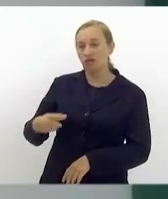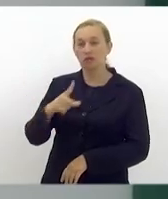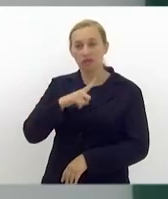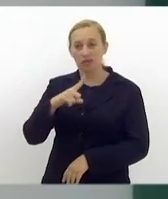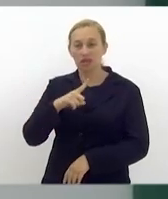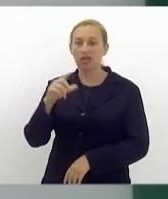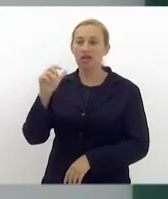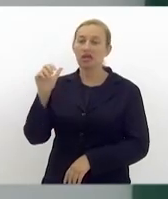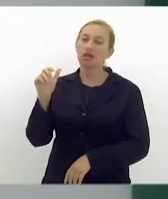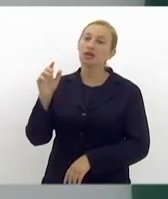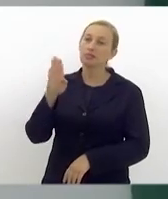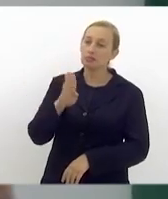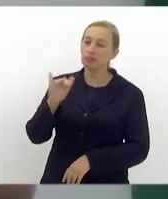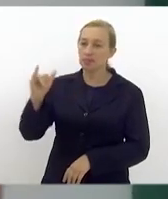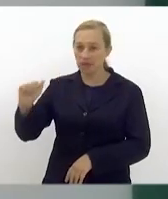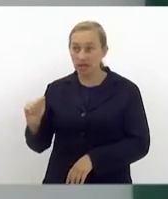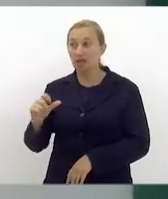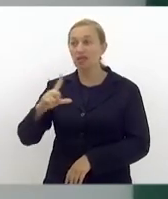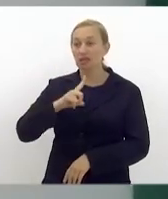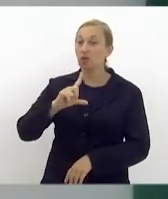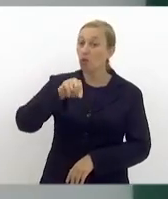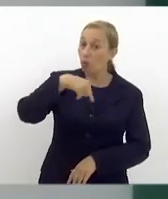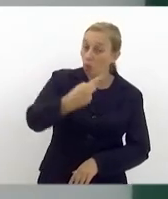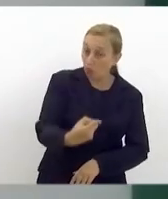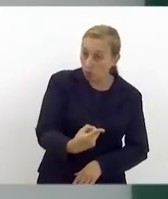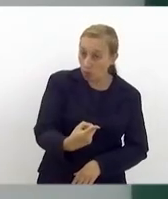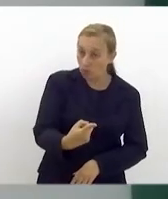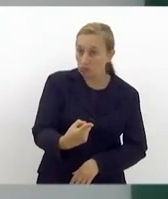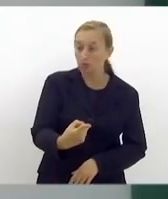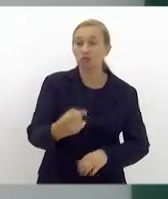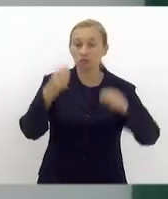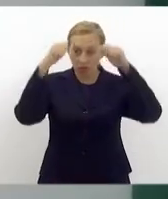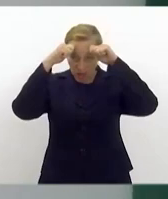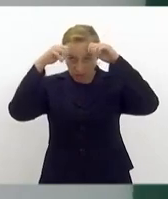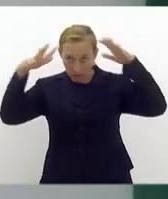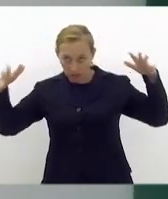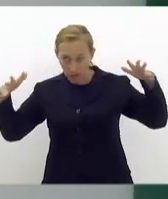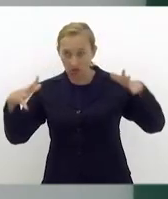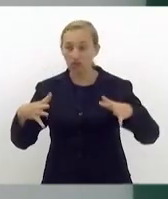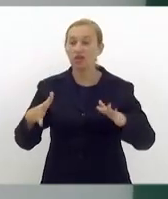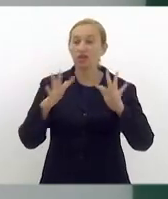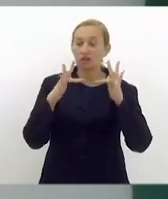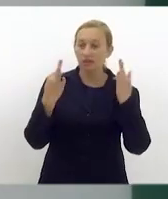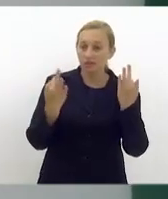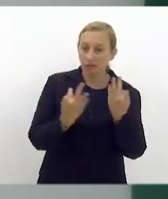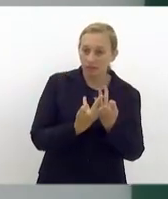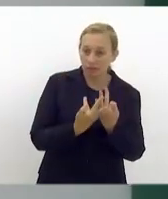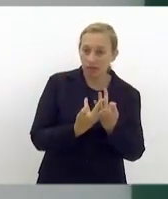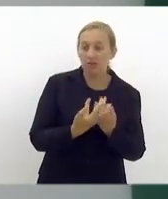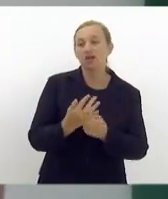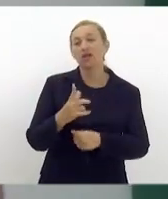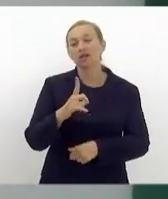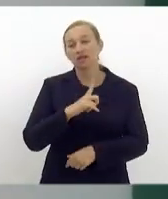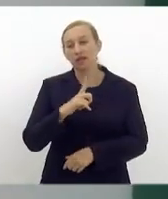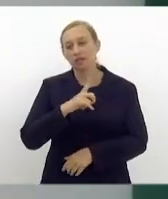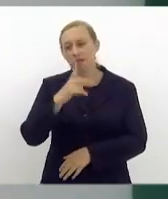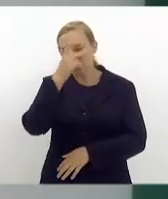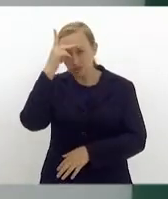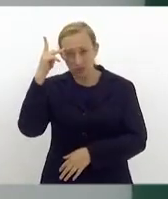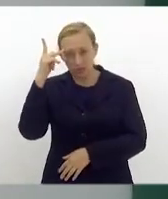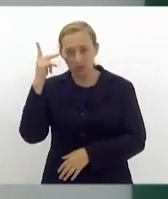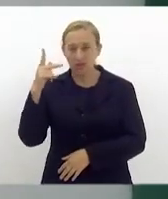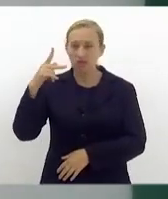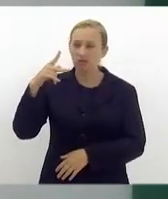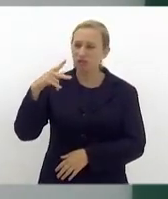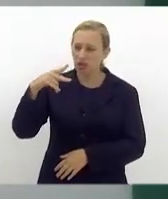autistas na minha família. Então, tenho uma família com algumas pessoas que são neurodivergentes. Eu